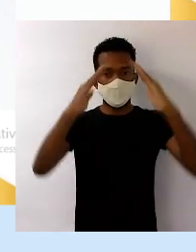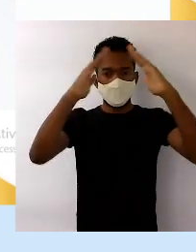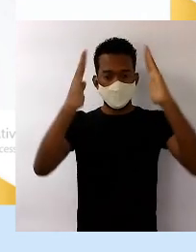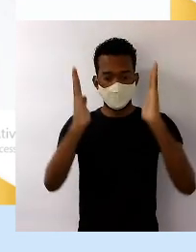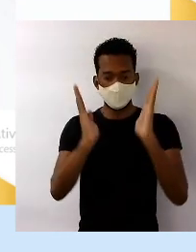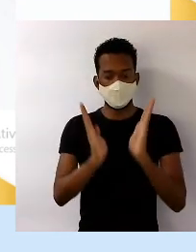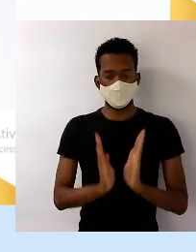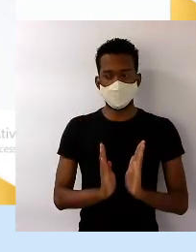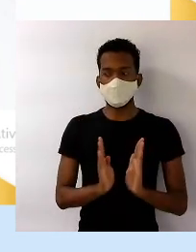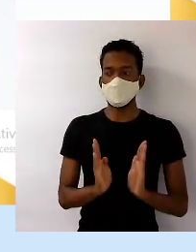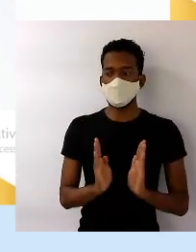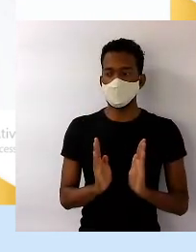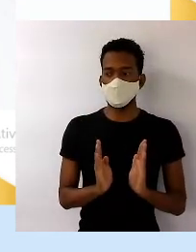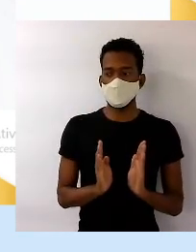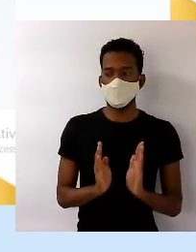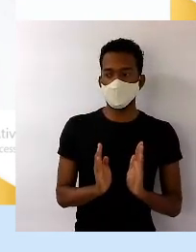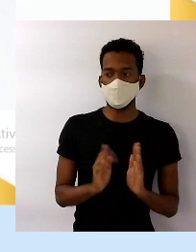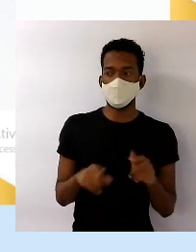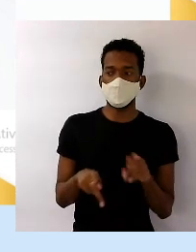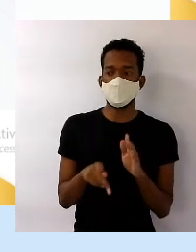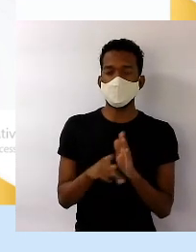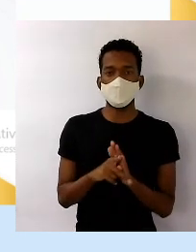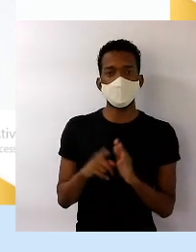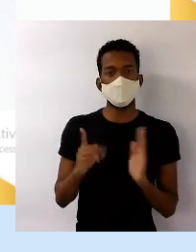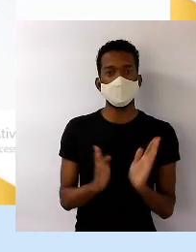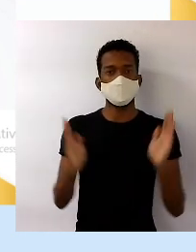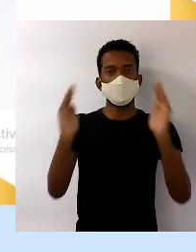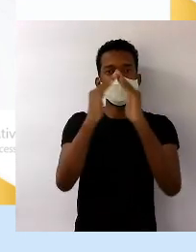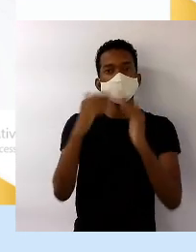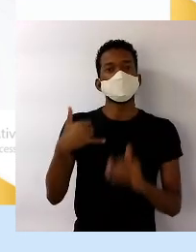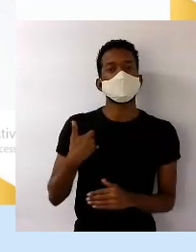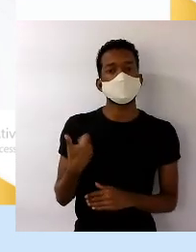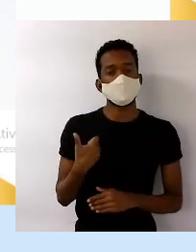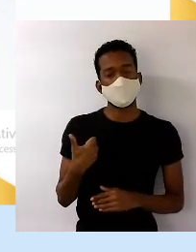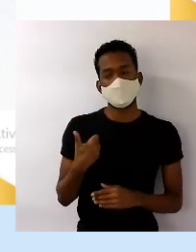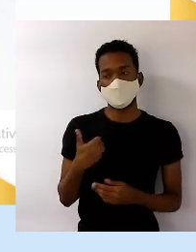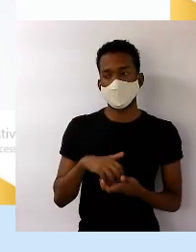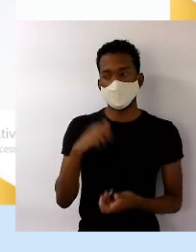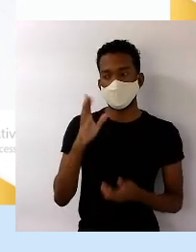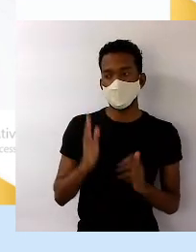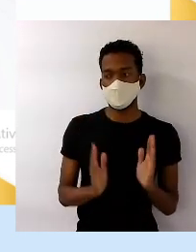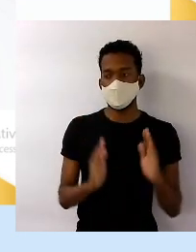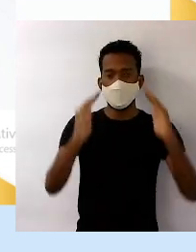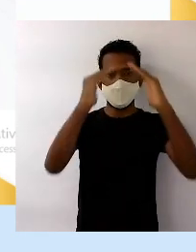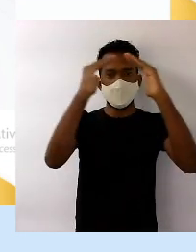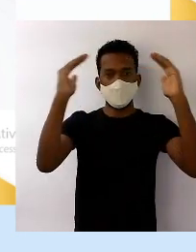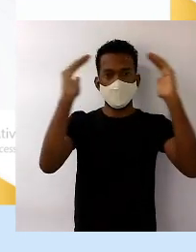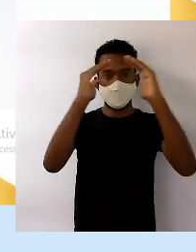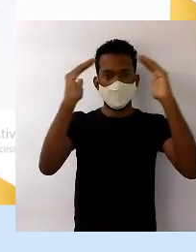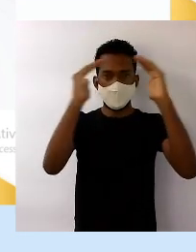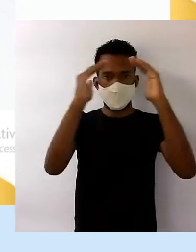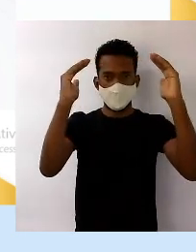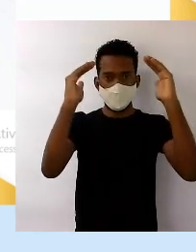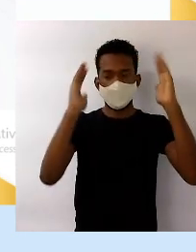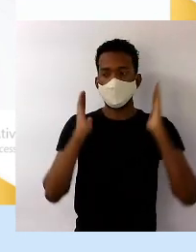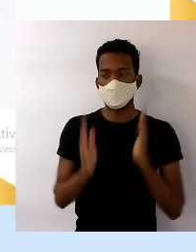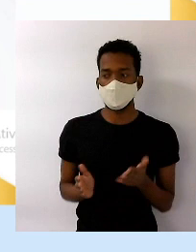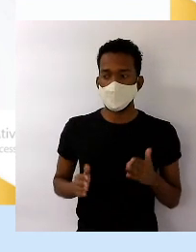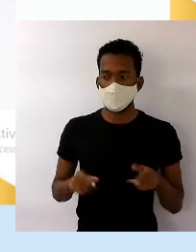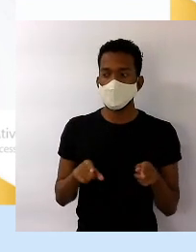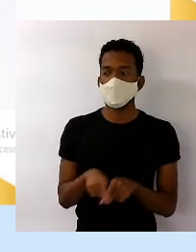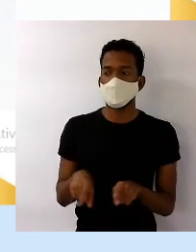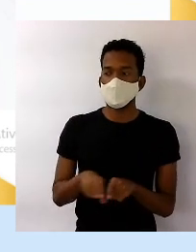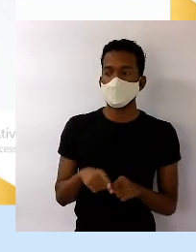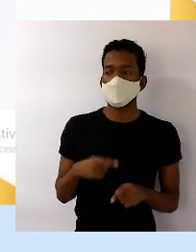e a parte lá de idosos, que é a parte de cima, ela já se encontra maior. Ó, a projeção